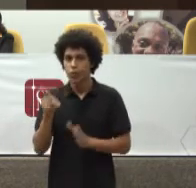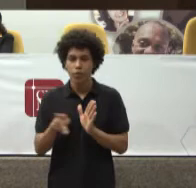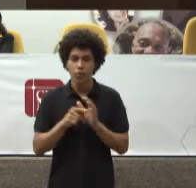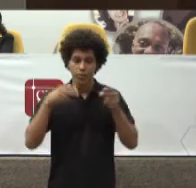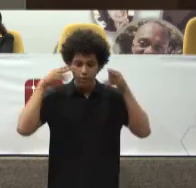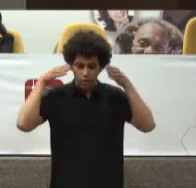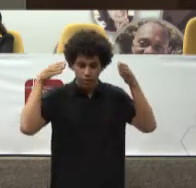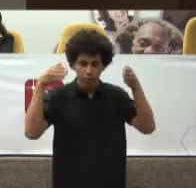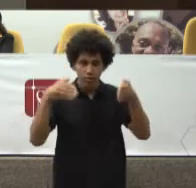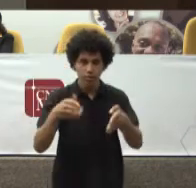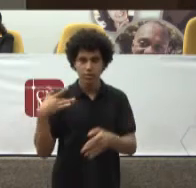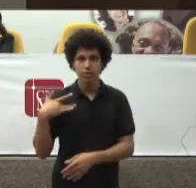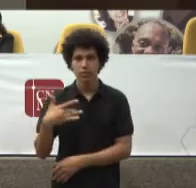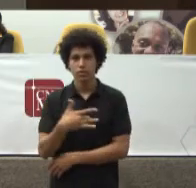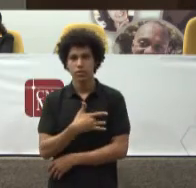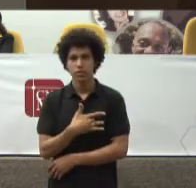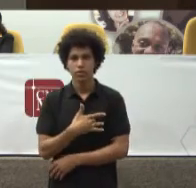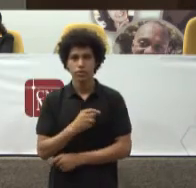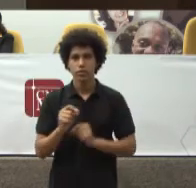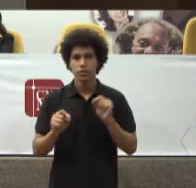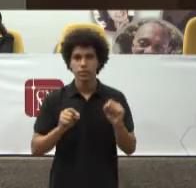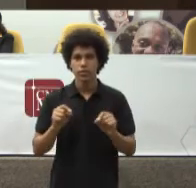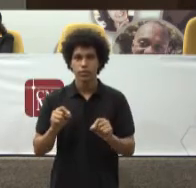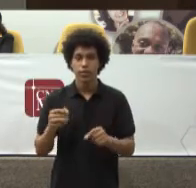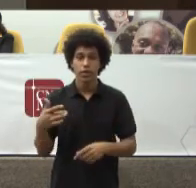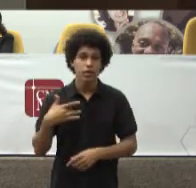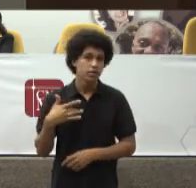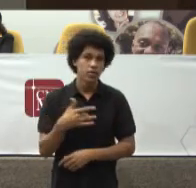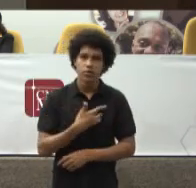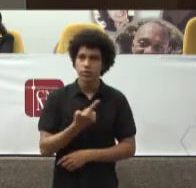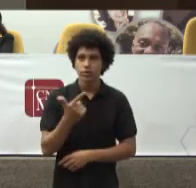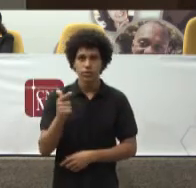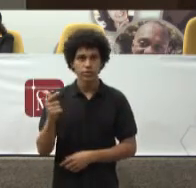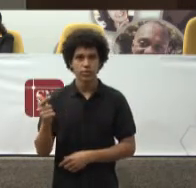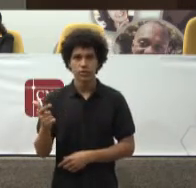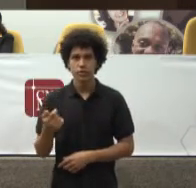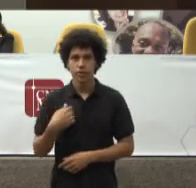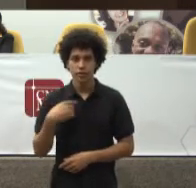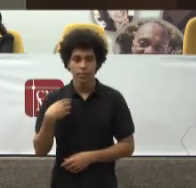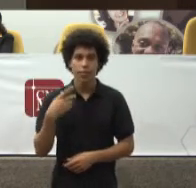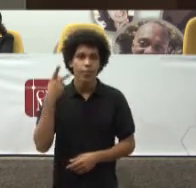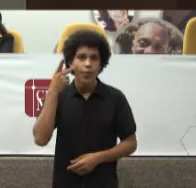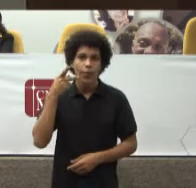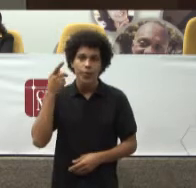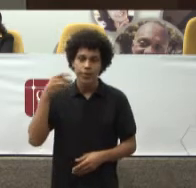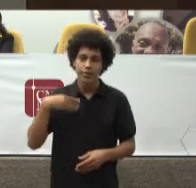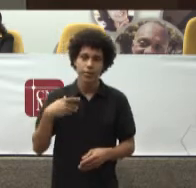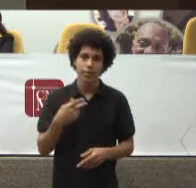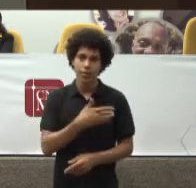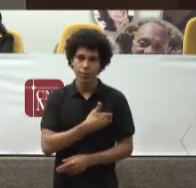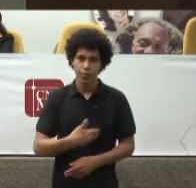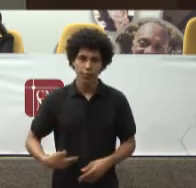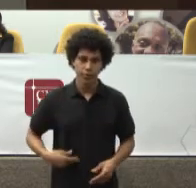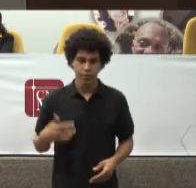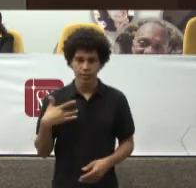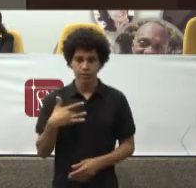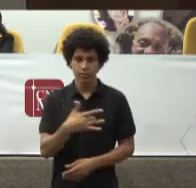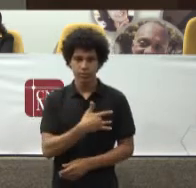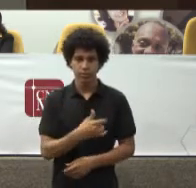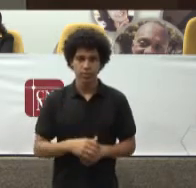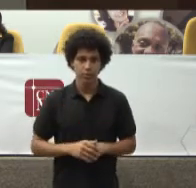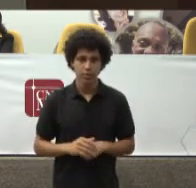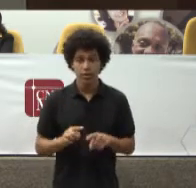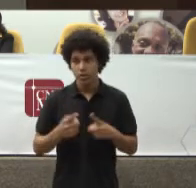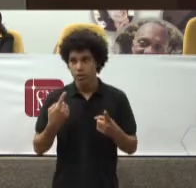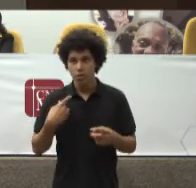saúde Que é A saúde Que não está prevista Na política pública De saúde Pois bem Uma política